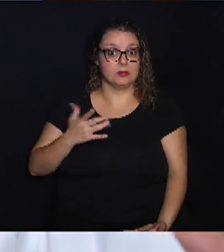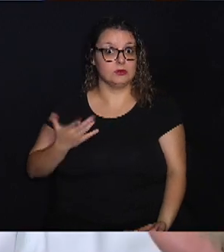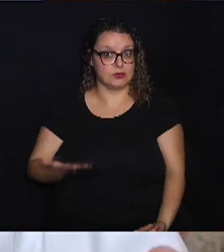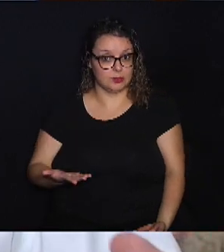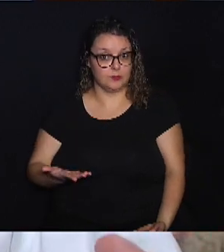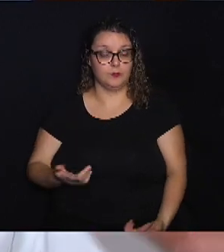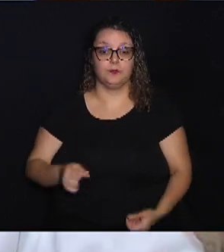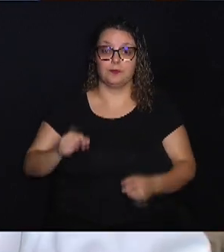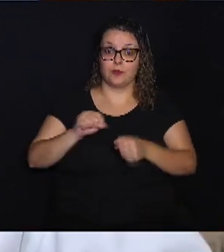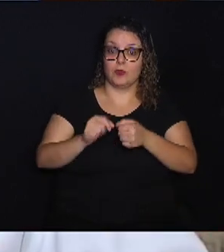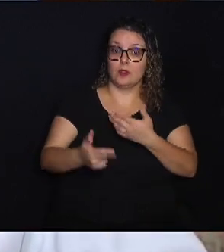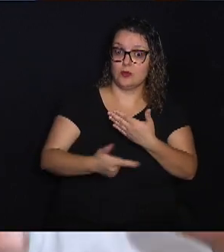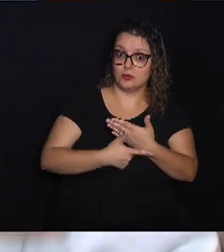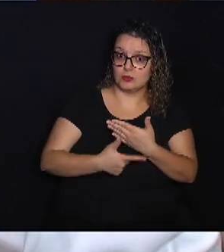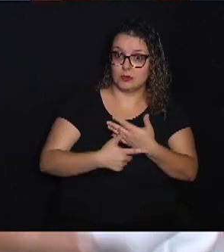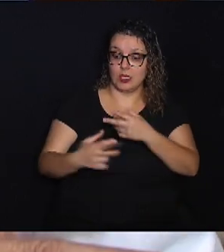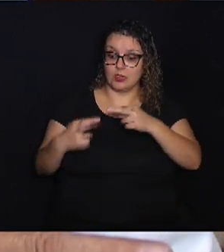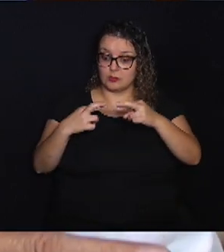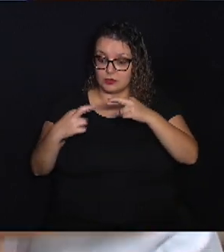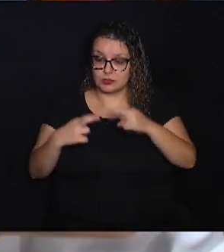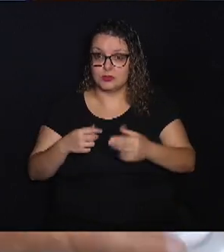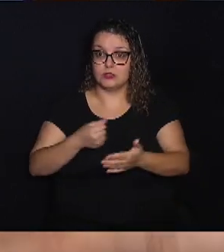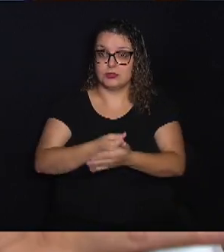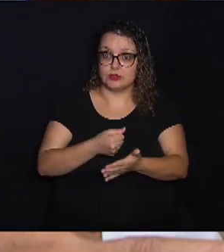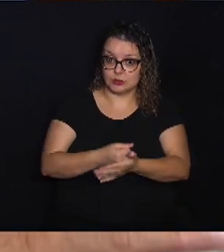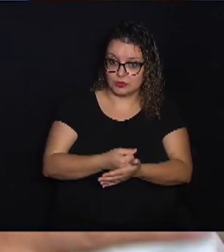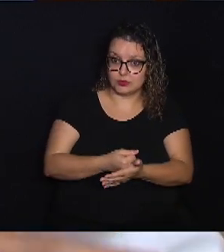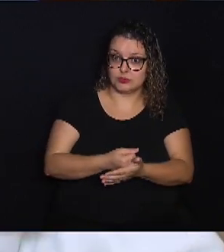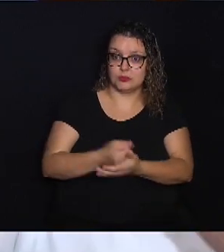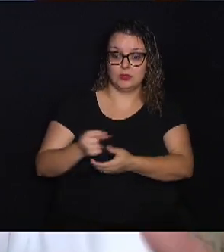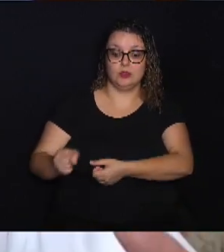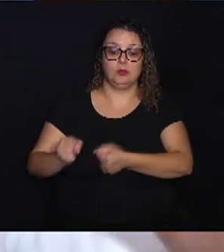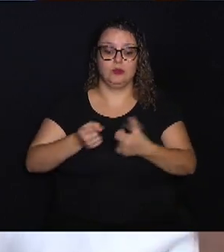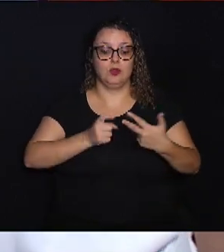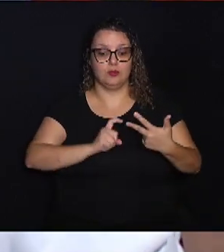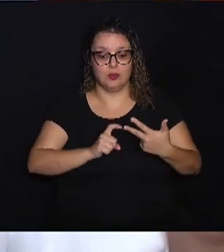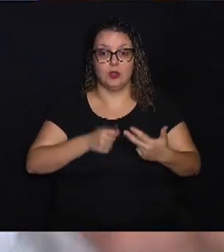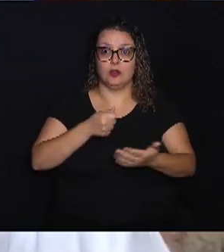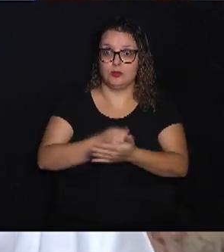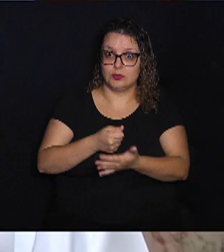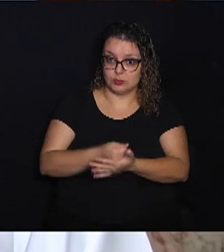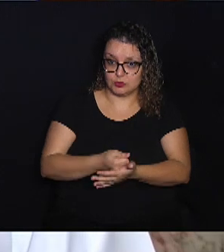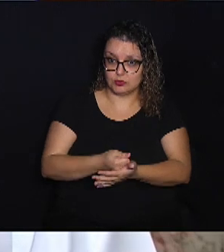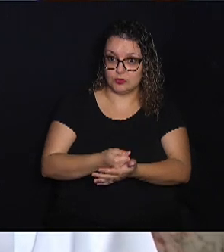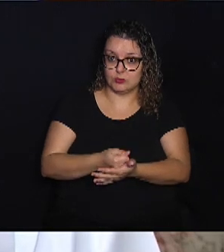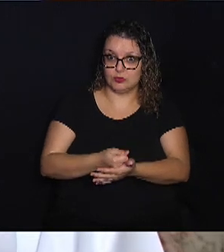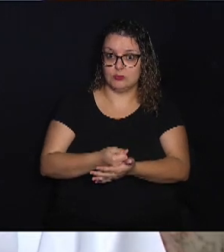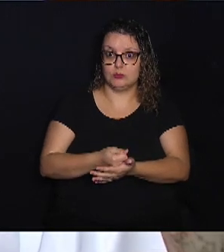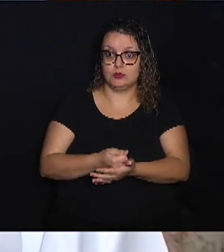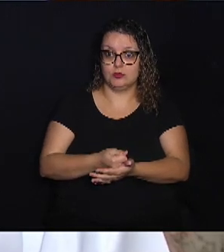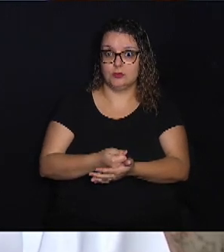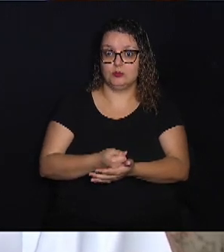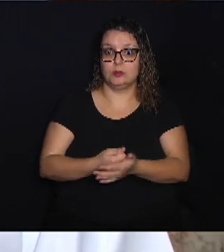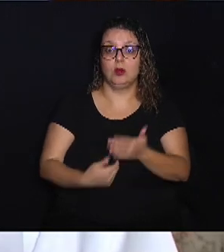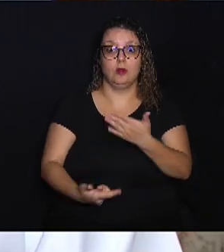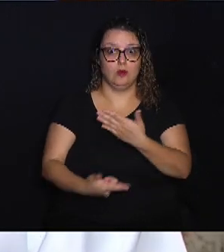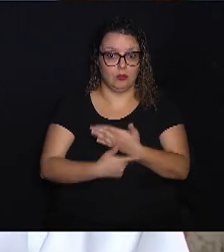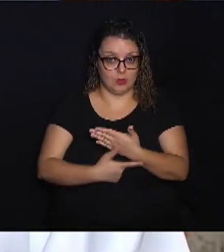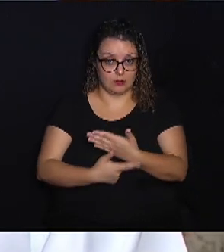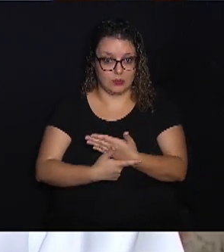e fazendo o seu papel também de fiscalizar, garantir que o poder executivo cumpra o seu papel,